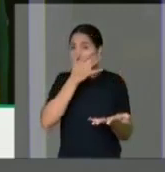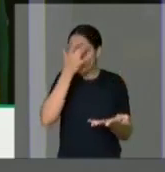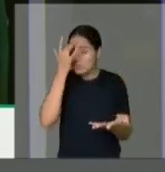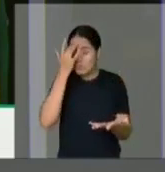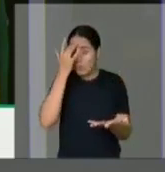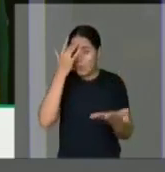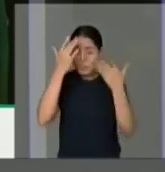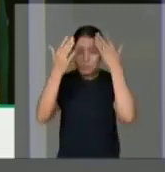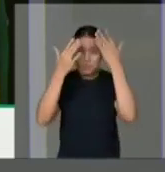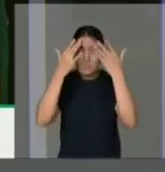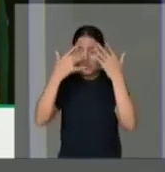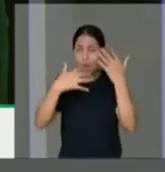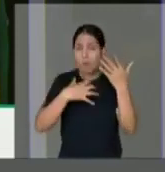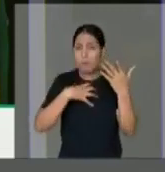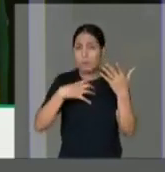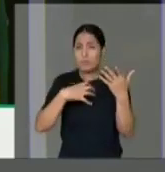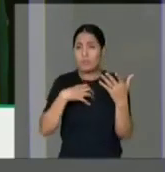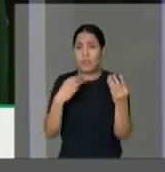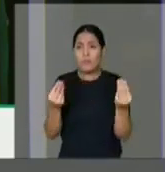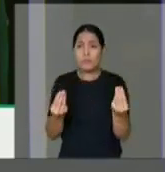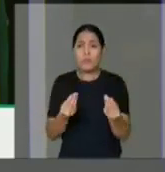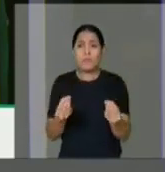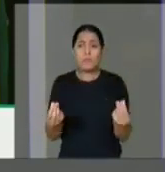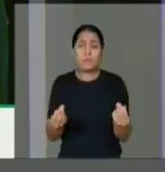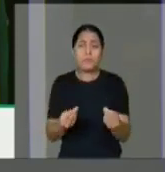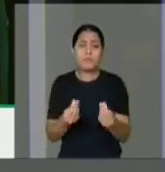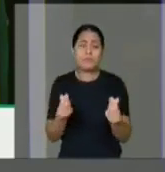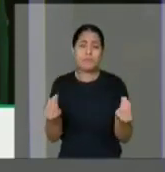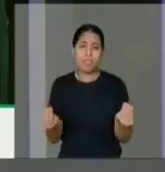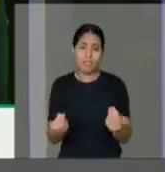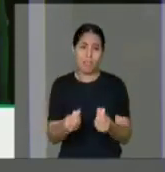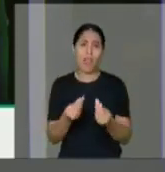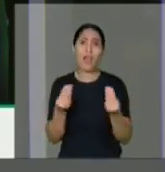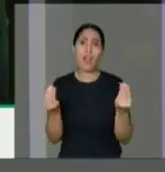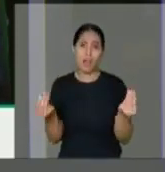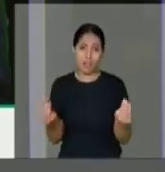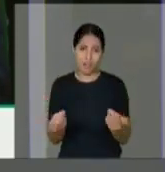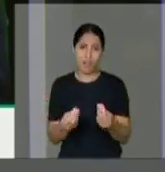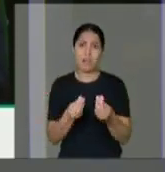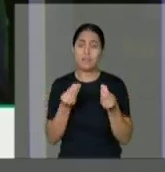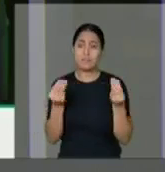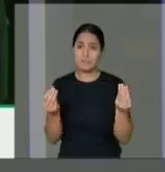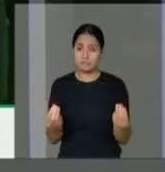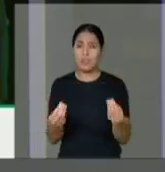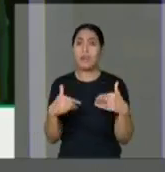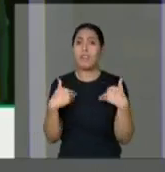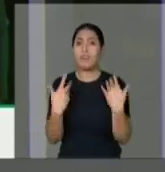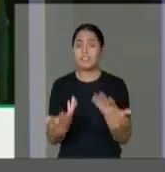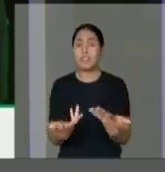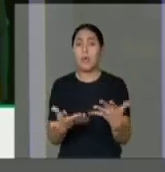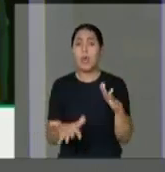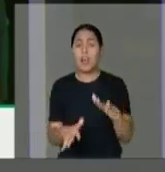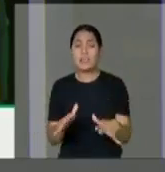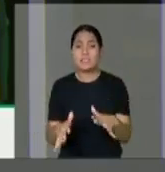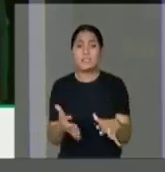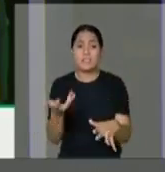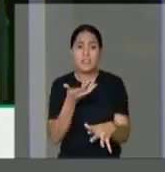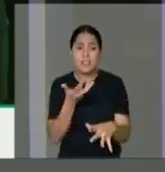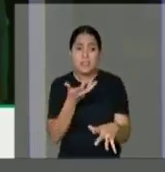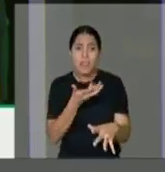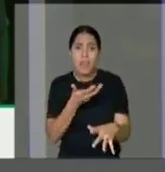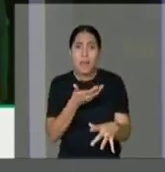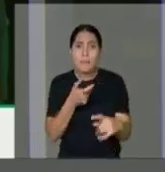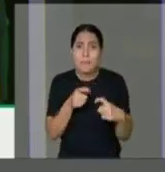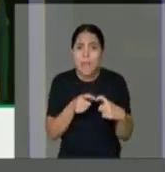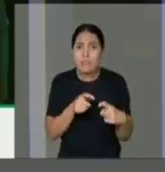psicoemocional meio vulnerável. E, às vezes, a pressa do atendimento é outro lenitivo que ele